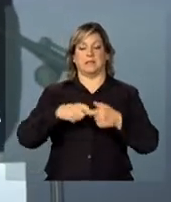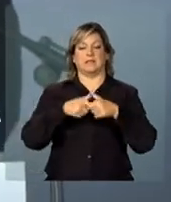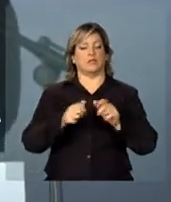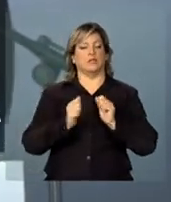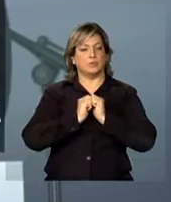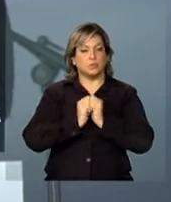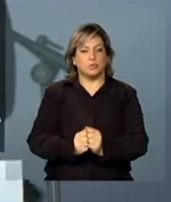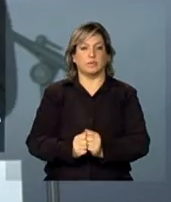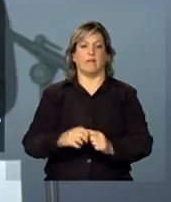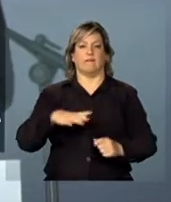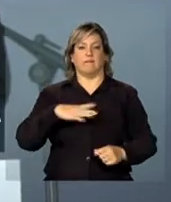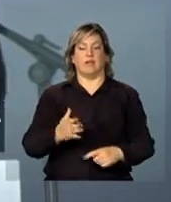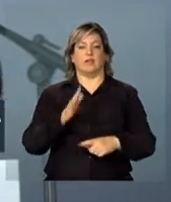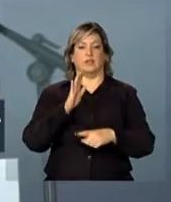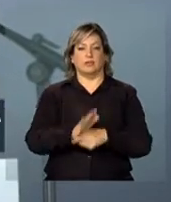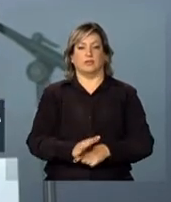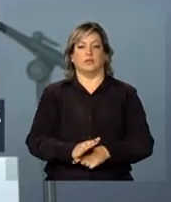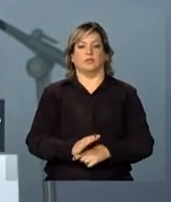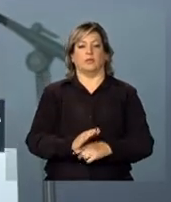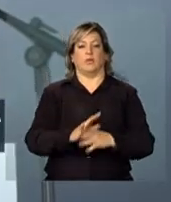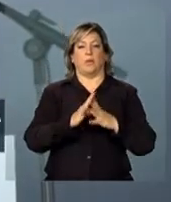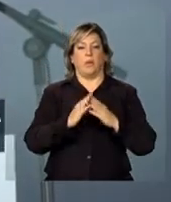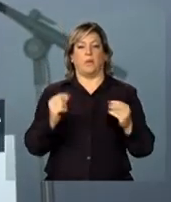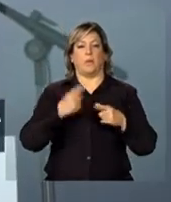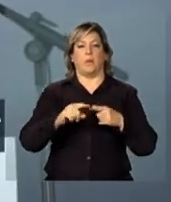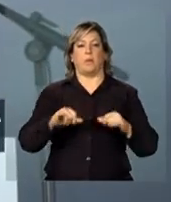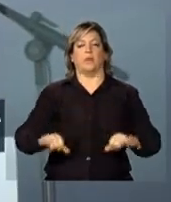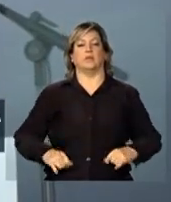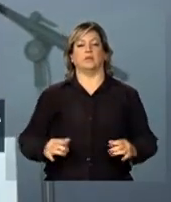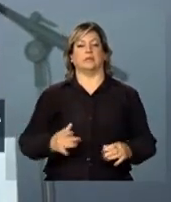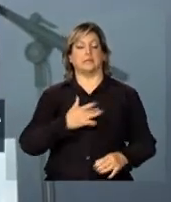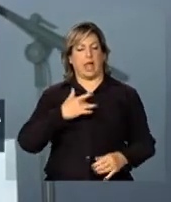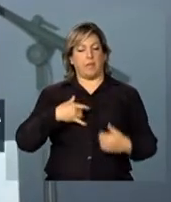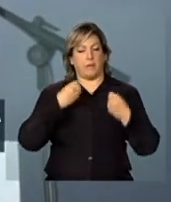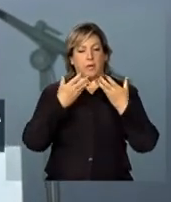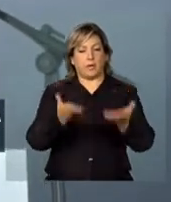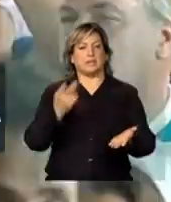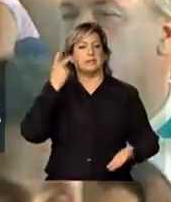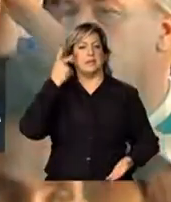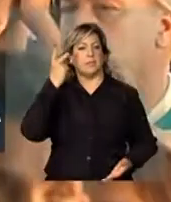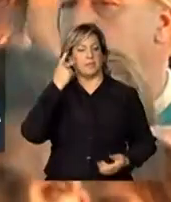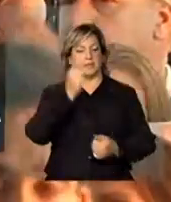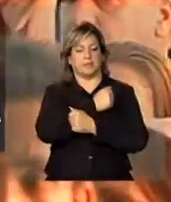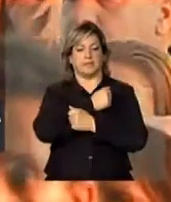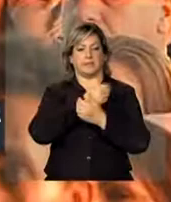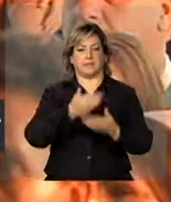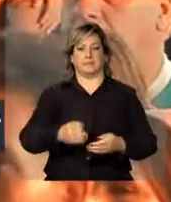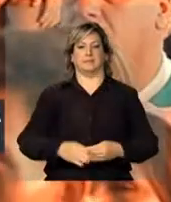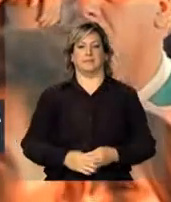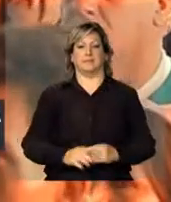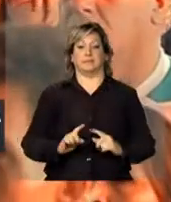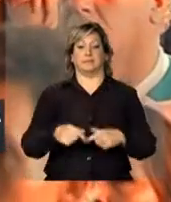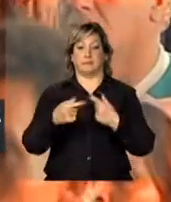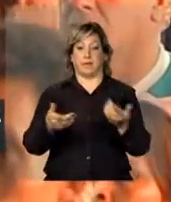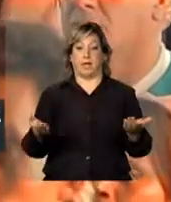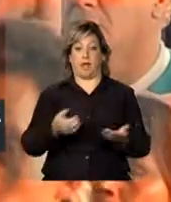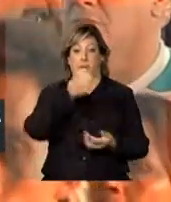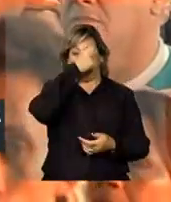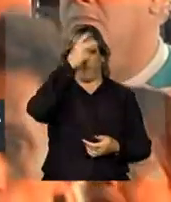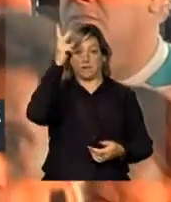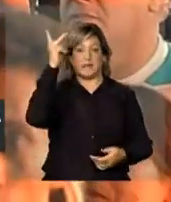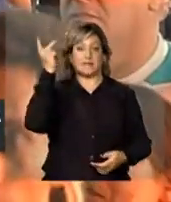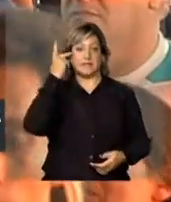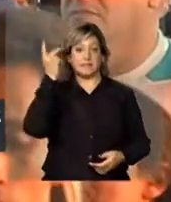juntos enfrentando os desafios na saúde da nossa cidade de São Paulo. Um grande abraço. Em seguida, convidamos o prefeito de São